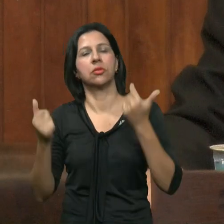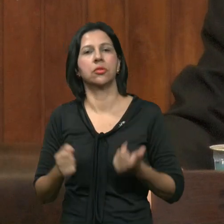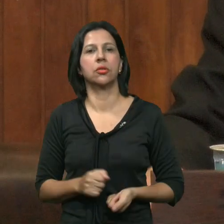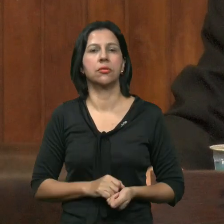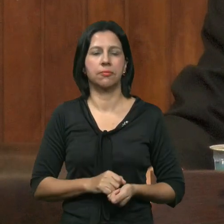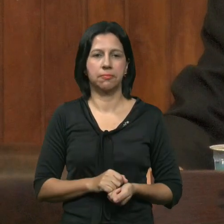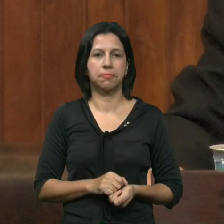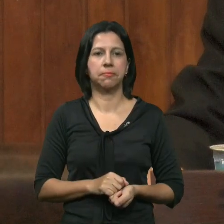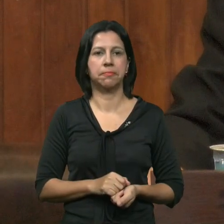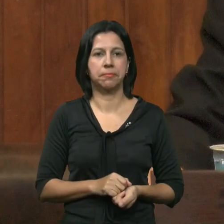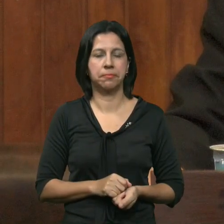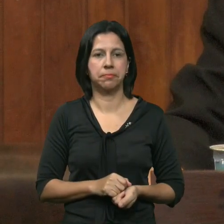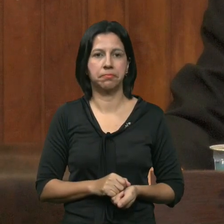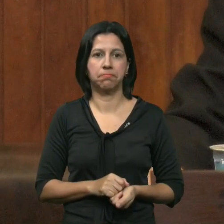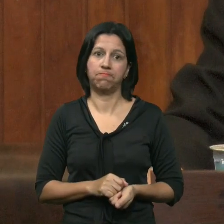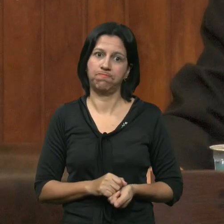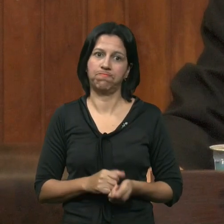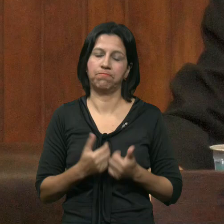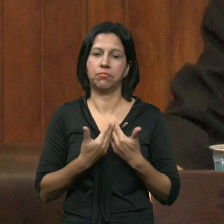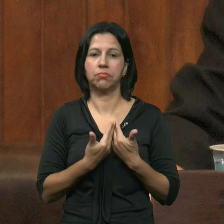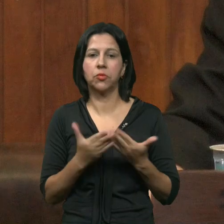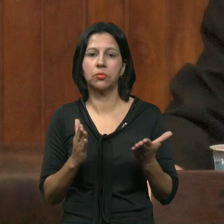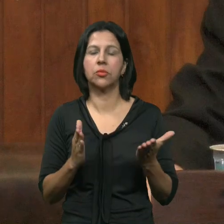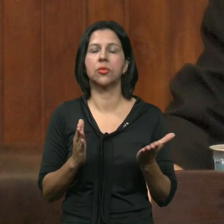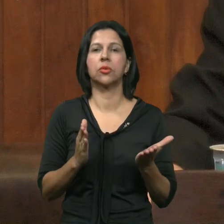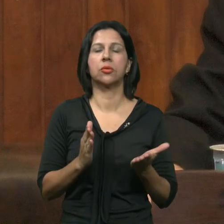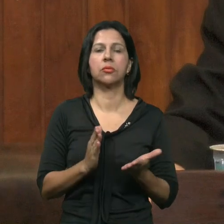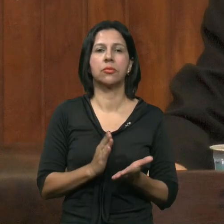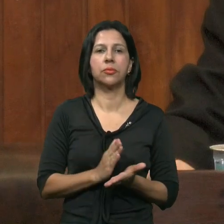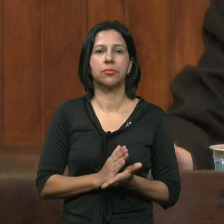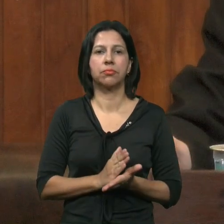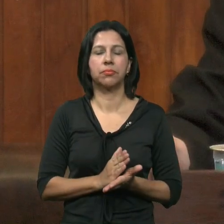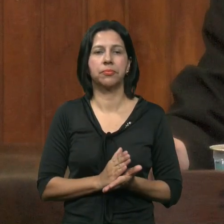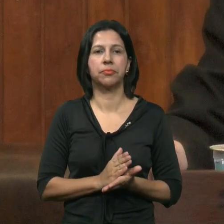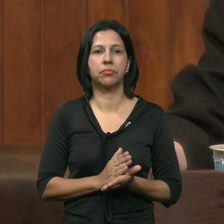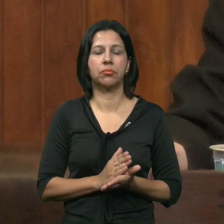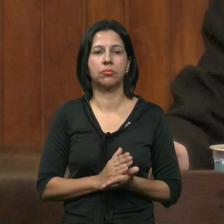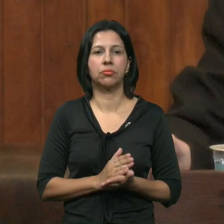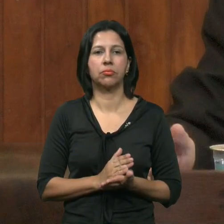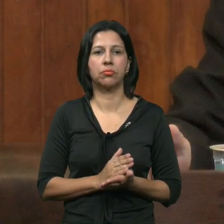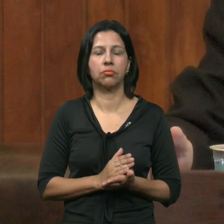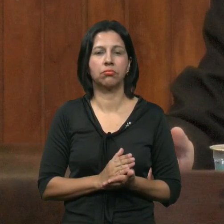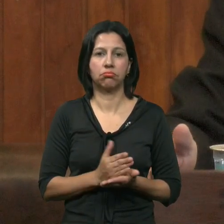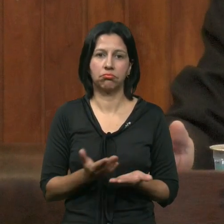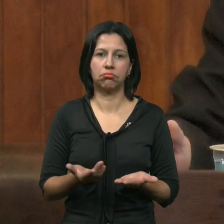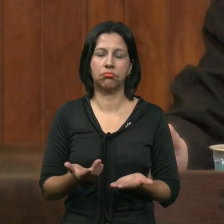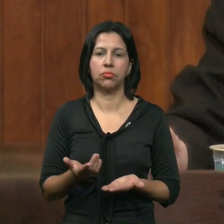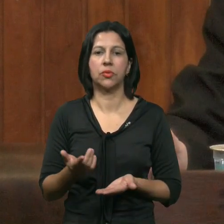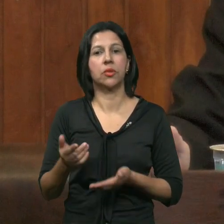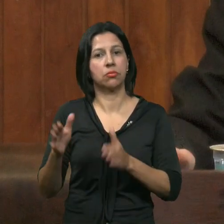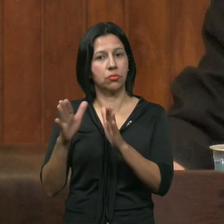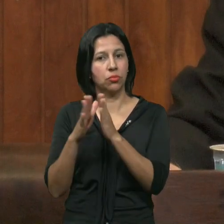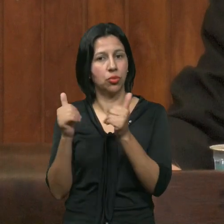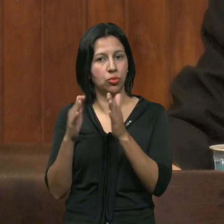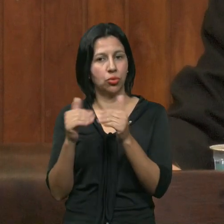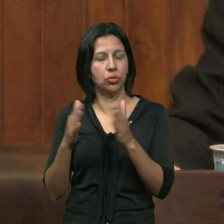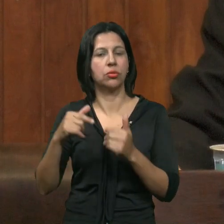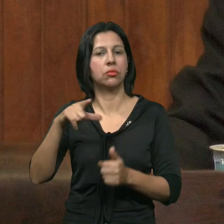Em princípio Em princípio O que era O pleito A reivindicação